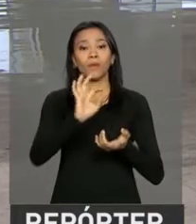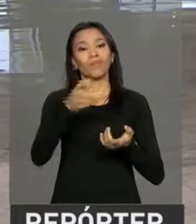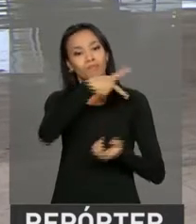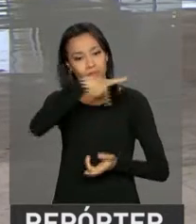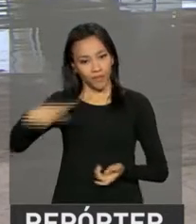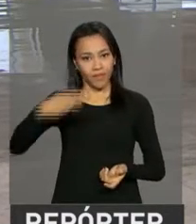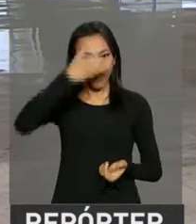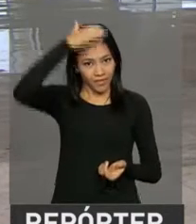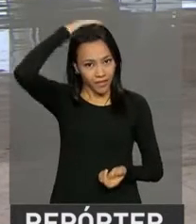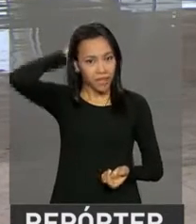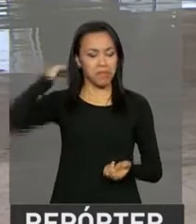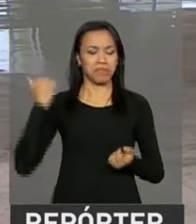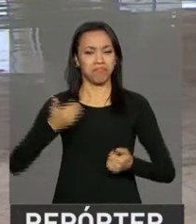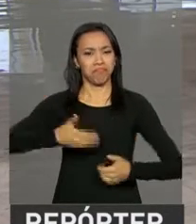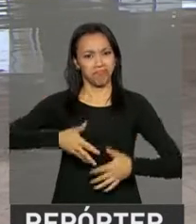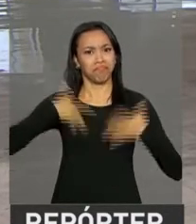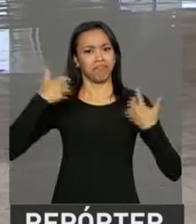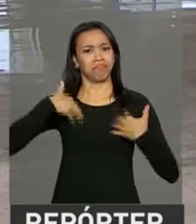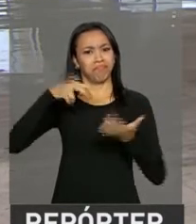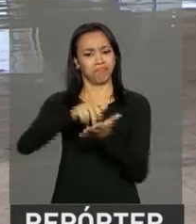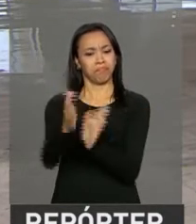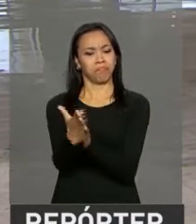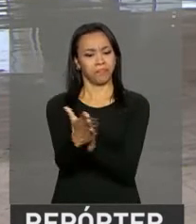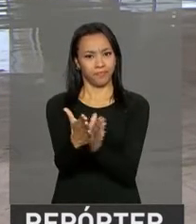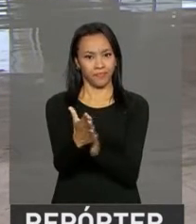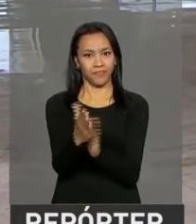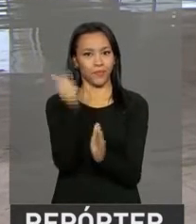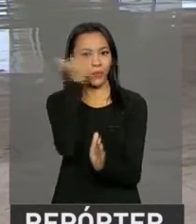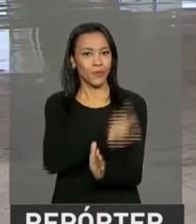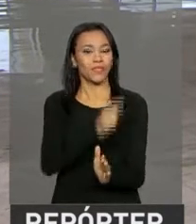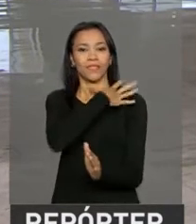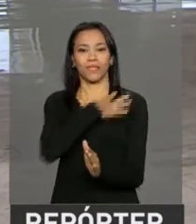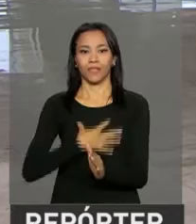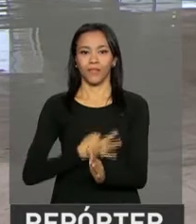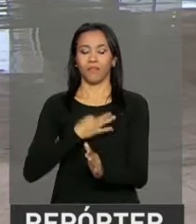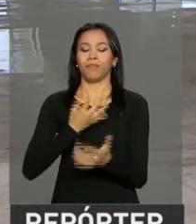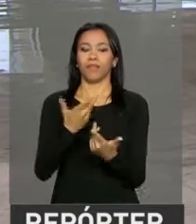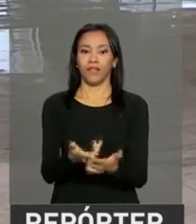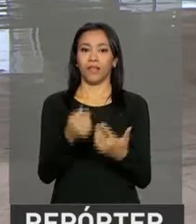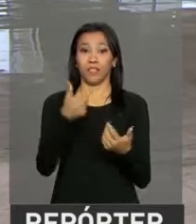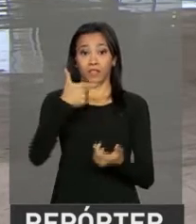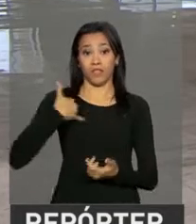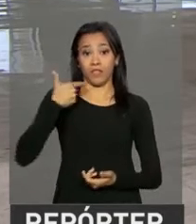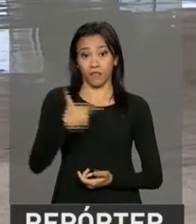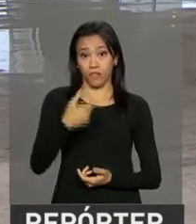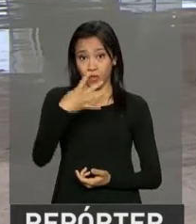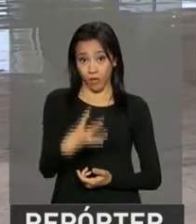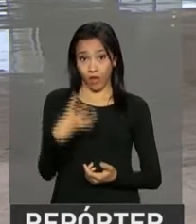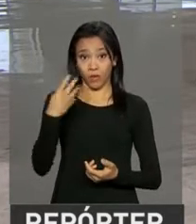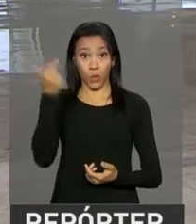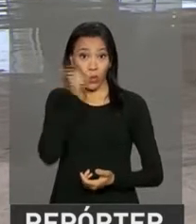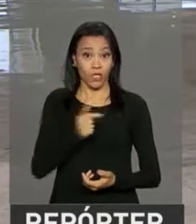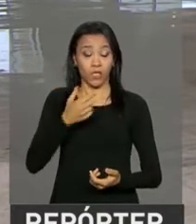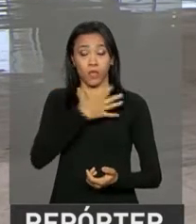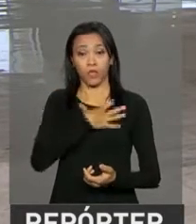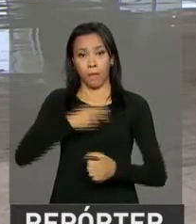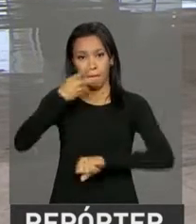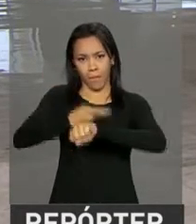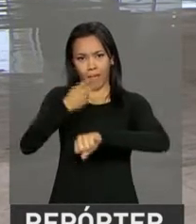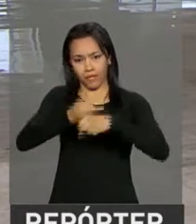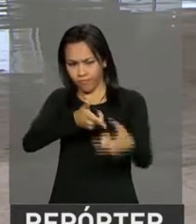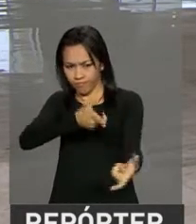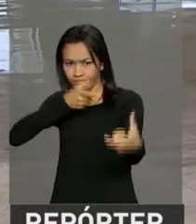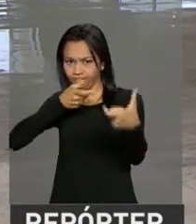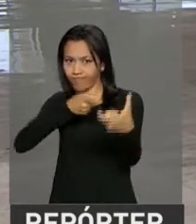comemorou o resultado conquistado pelo brasileiro Felipe Vu, o paulista de 24 anos, que conquistou a medalha de prata logo no